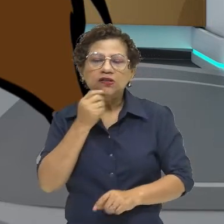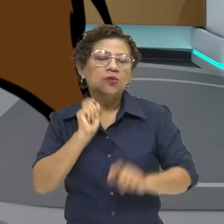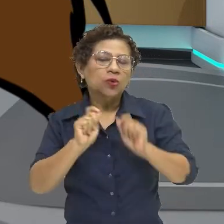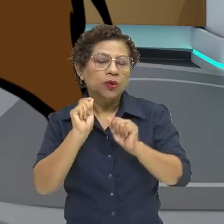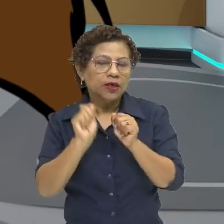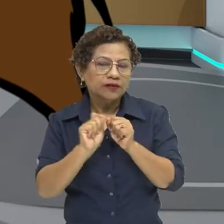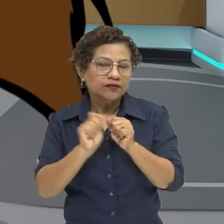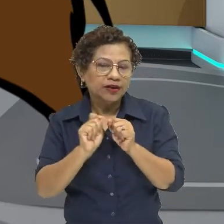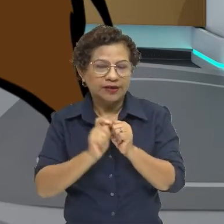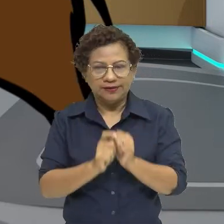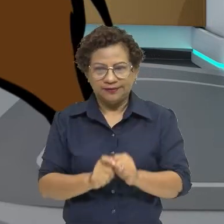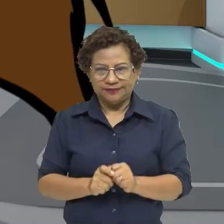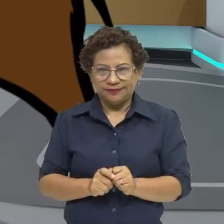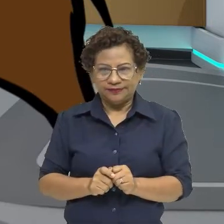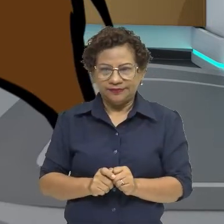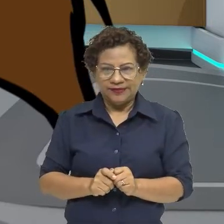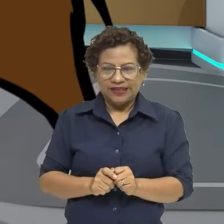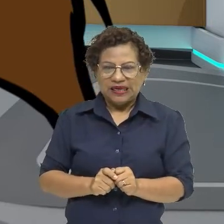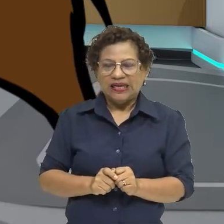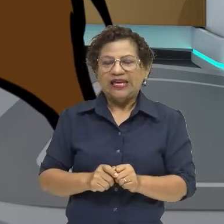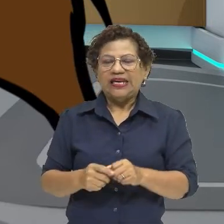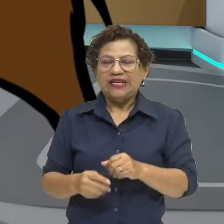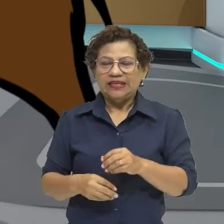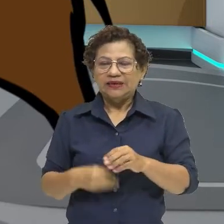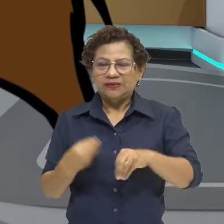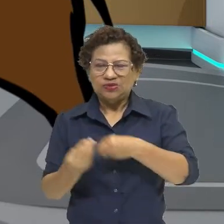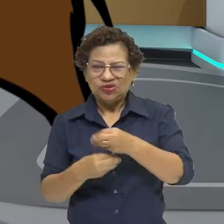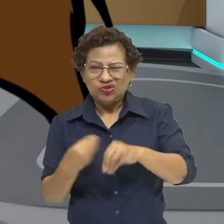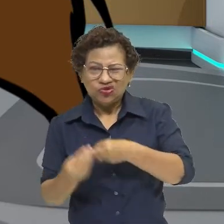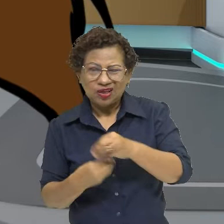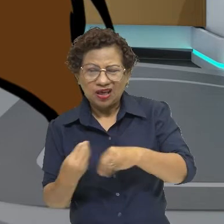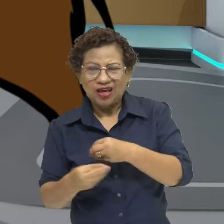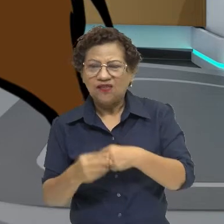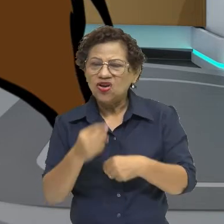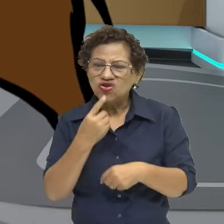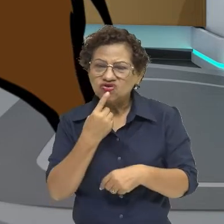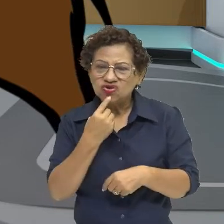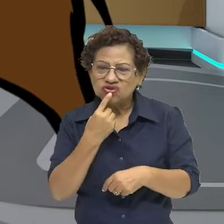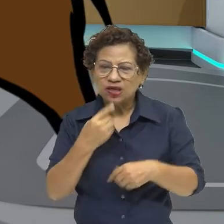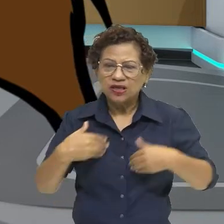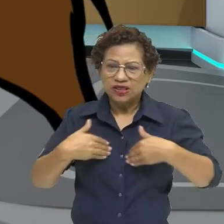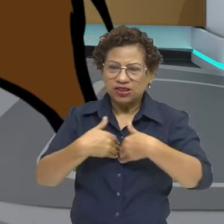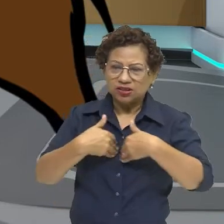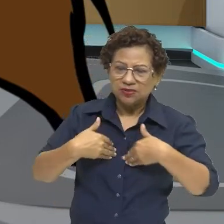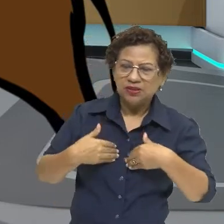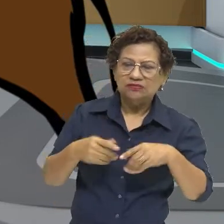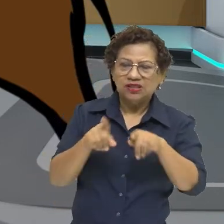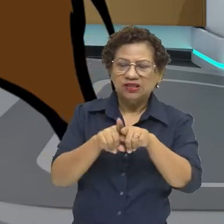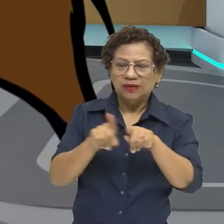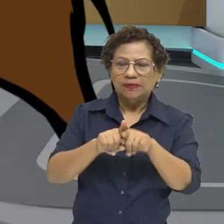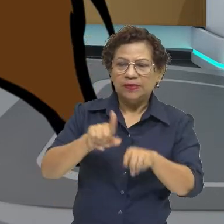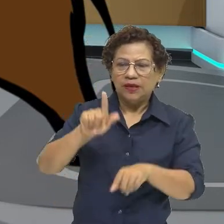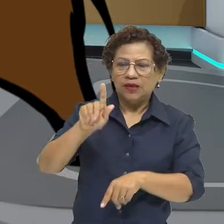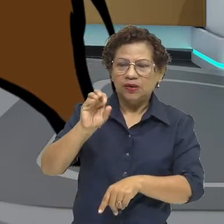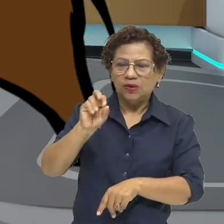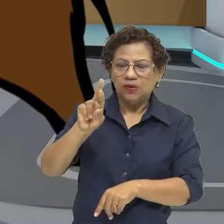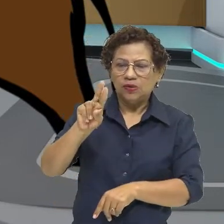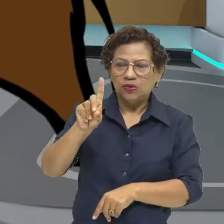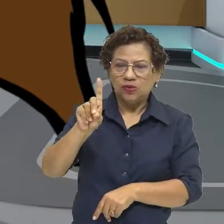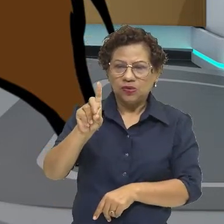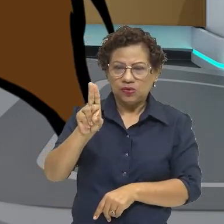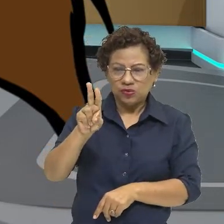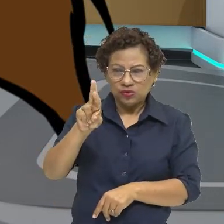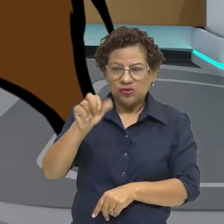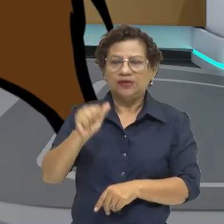excrementos, sangue de animal, gordura de animal, fazia, aglutinava e fazia o colorido, a